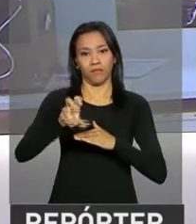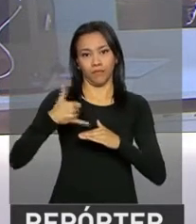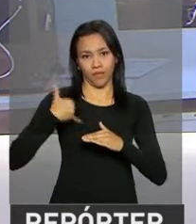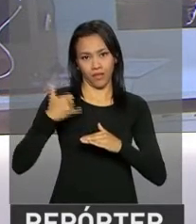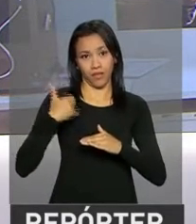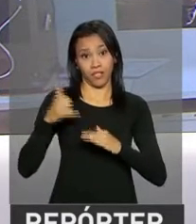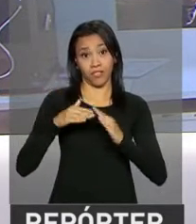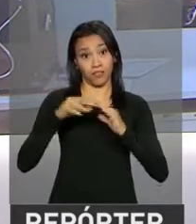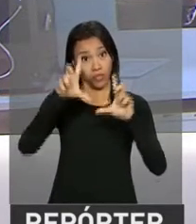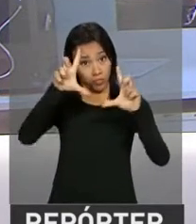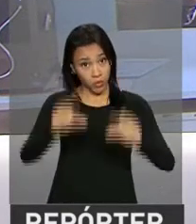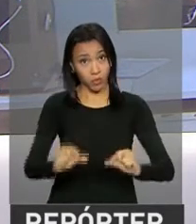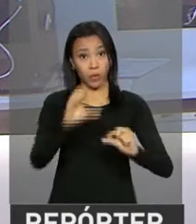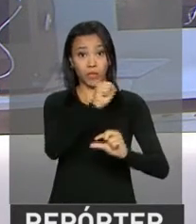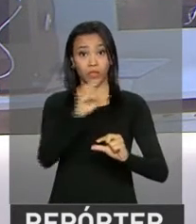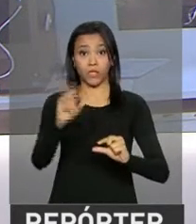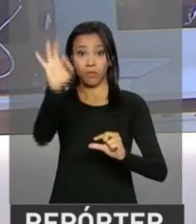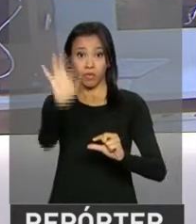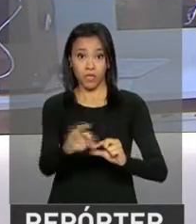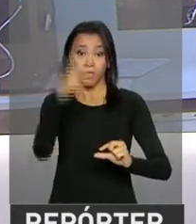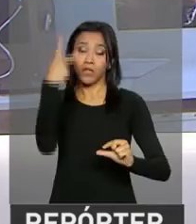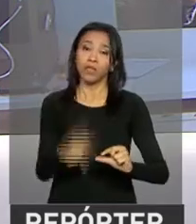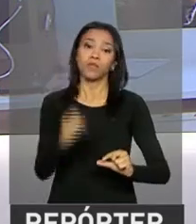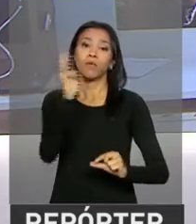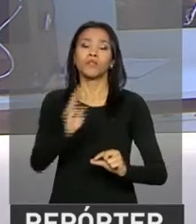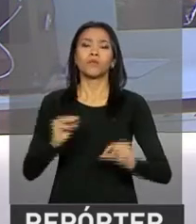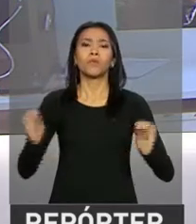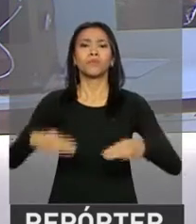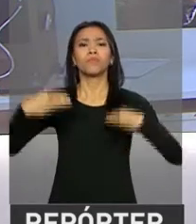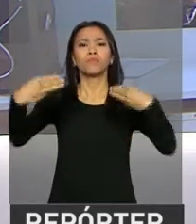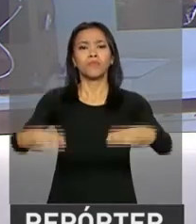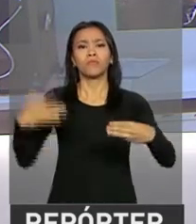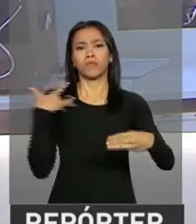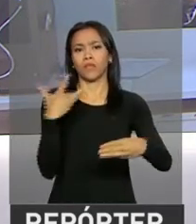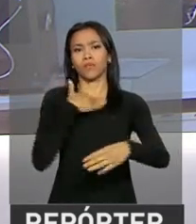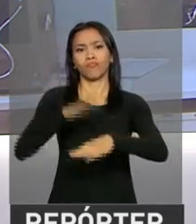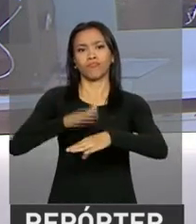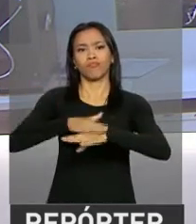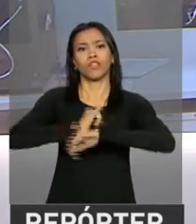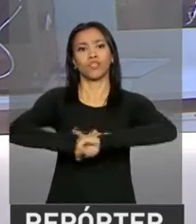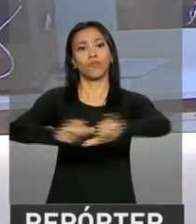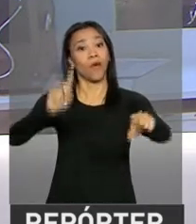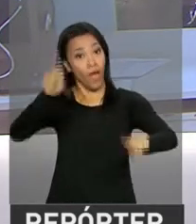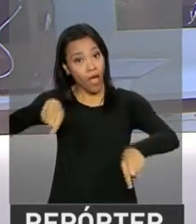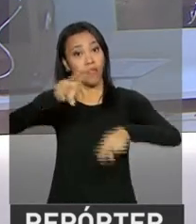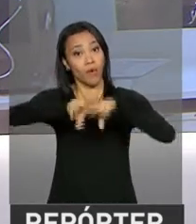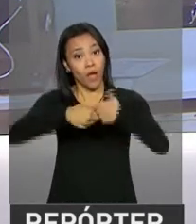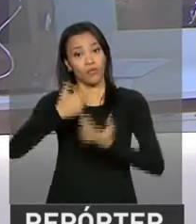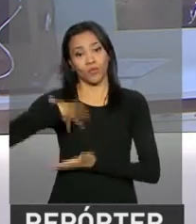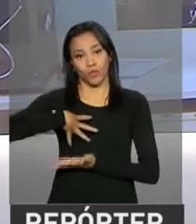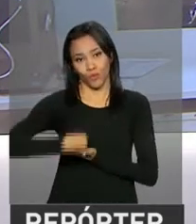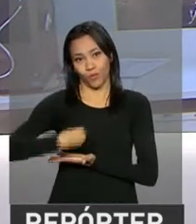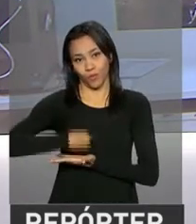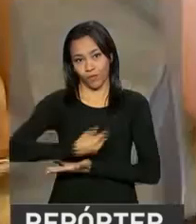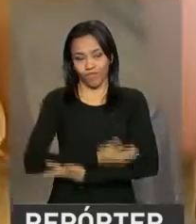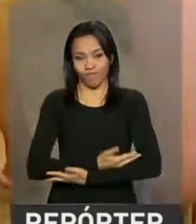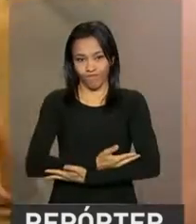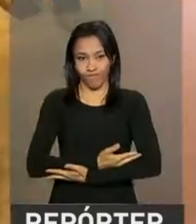% aqui no Brasil. Segundo o Ministério da Saúde, um dos responsáveis por essa queda é o aleitamento materno.